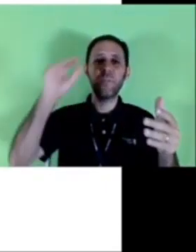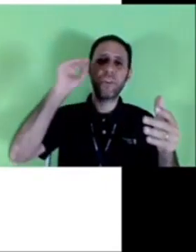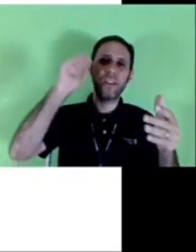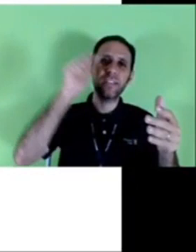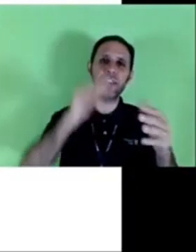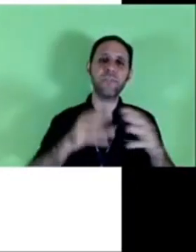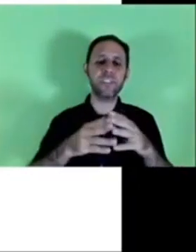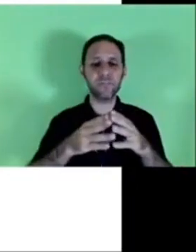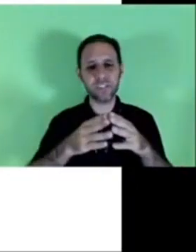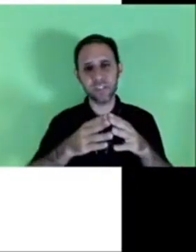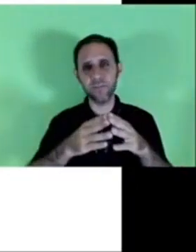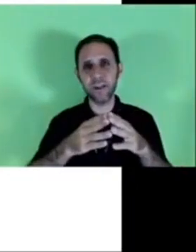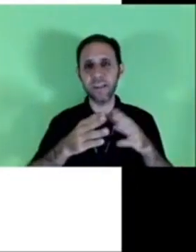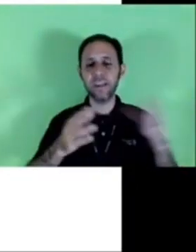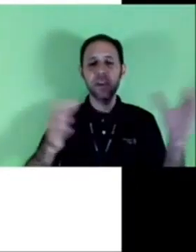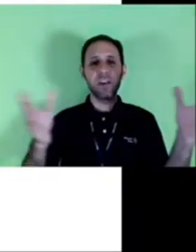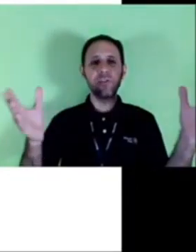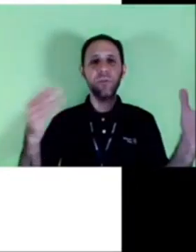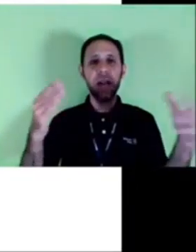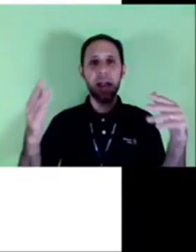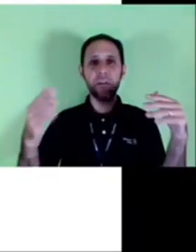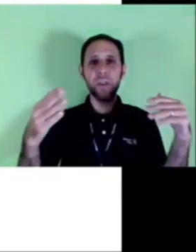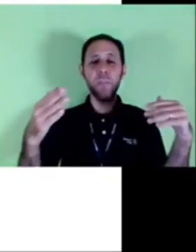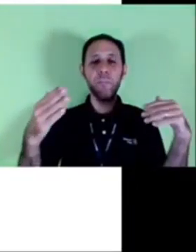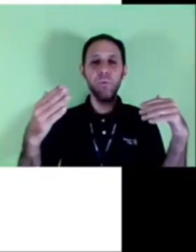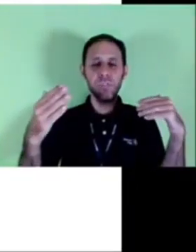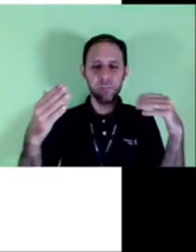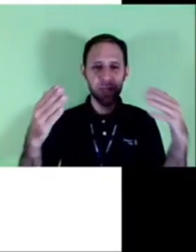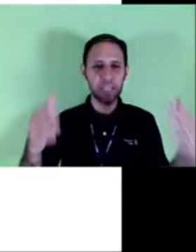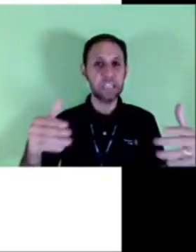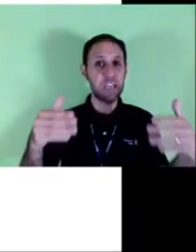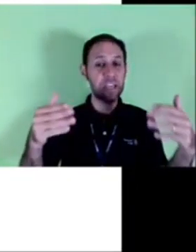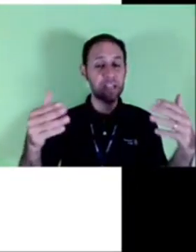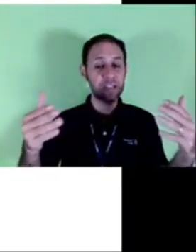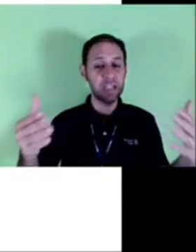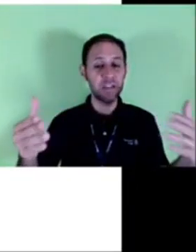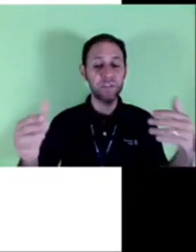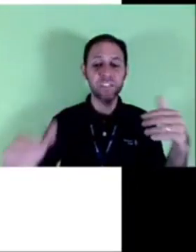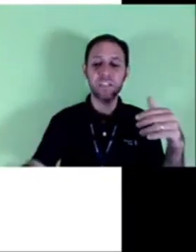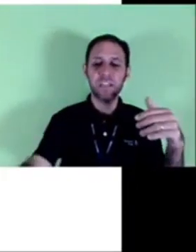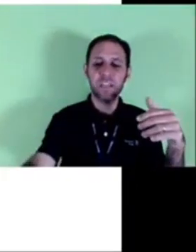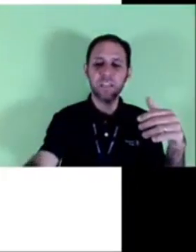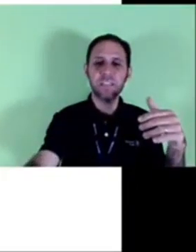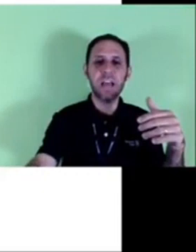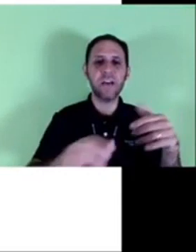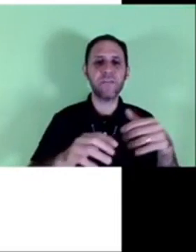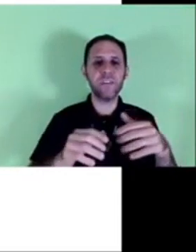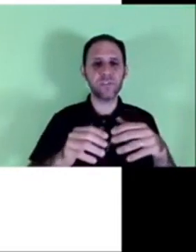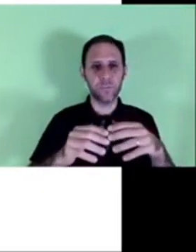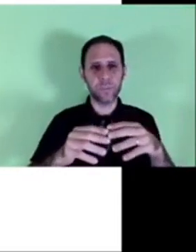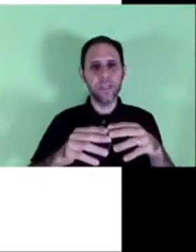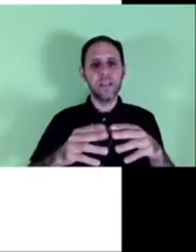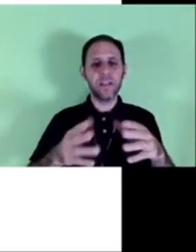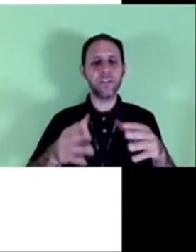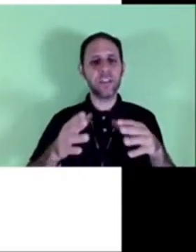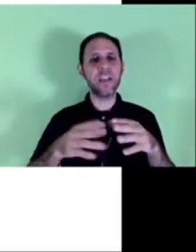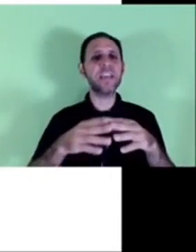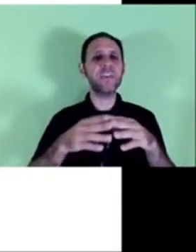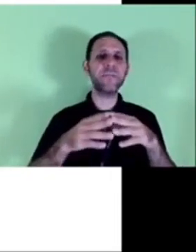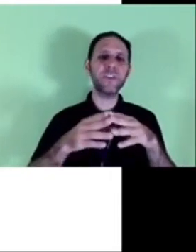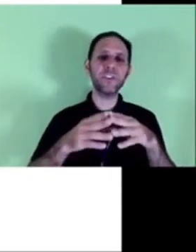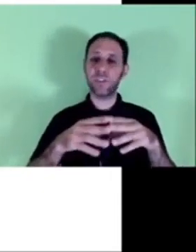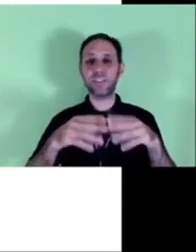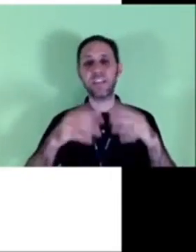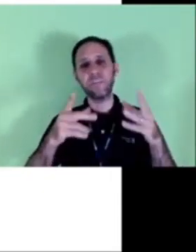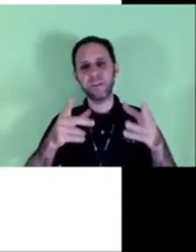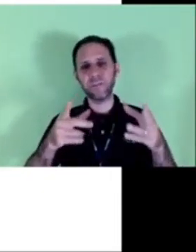avisando é porque ele tem uma situação aí em um cargo que possibilita dele fazer esse aviso então eu tenho